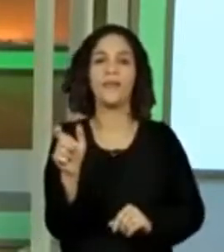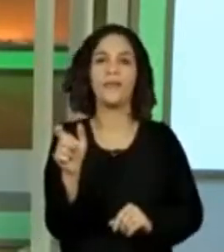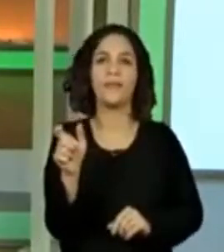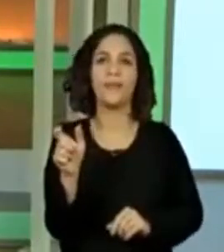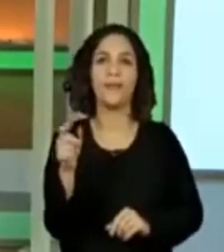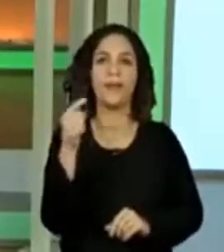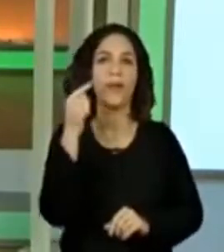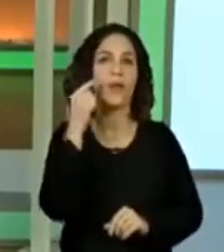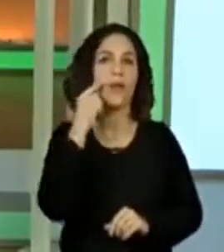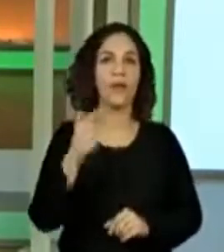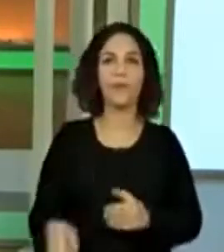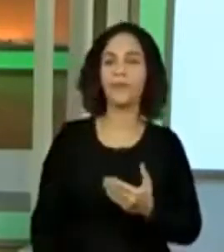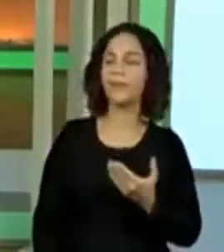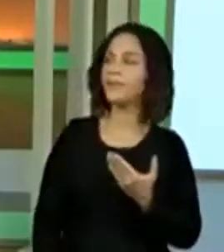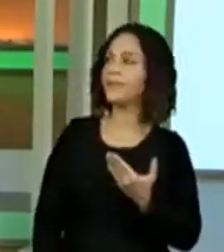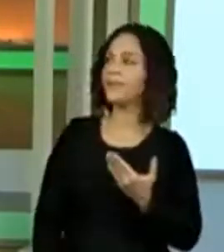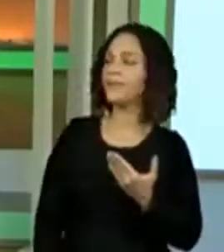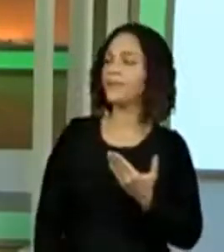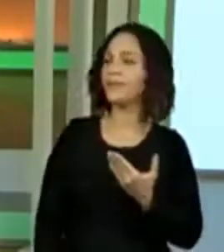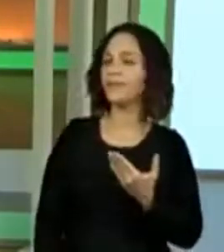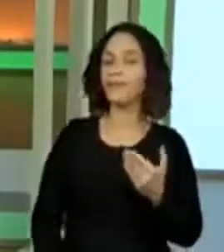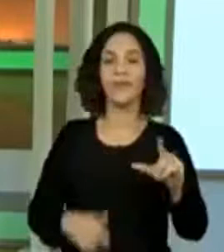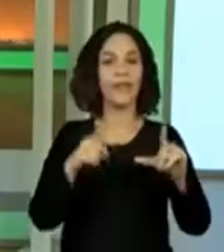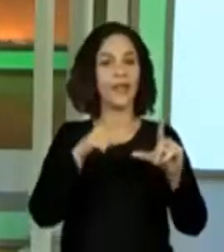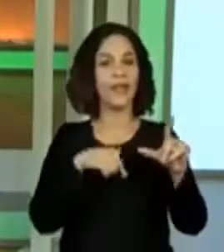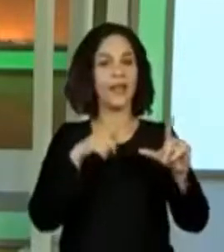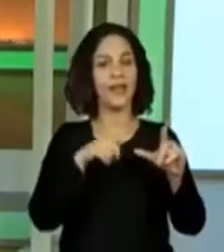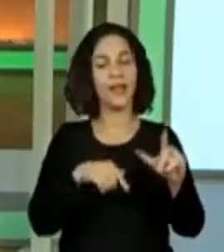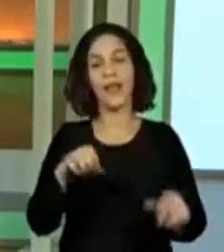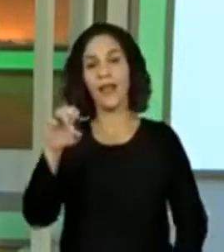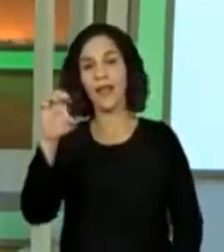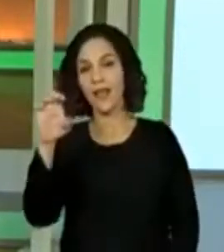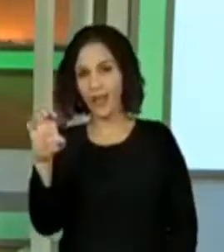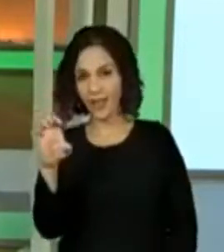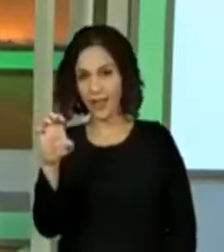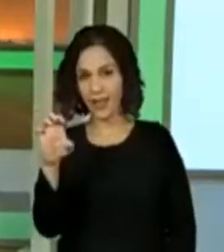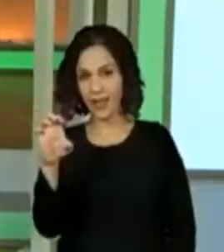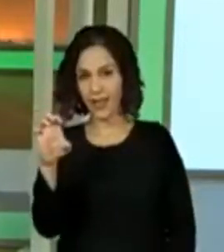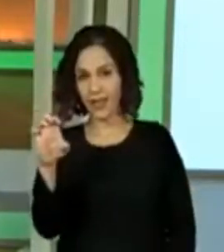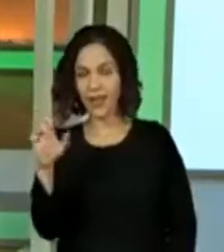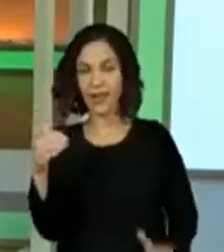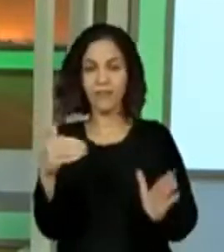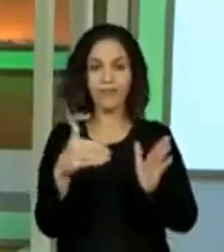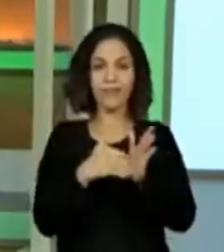E. Termina com a letrinha A.